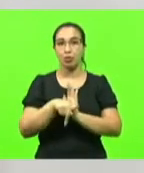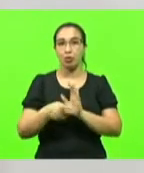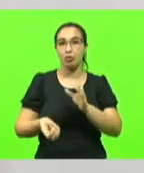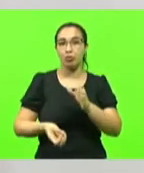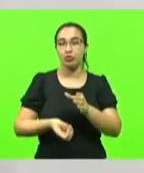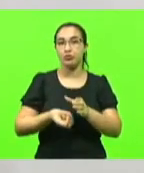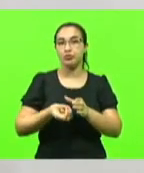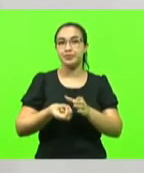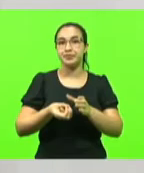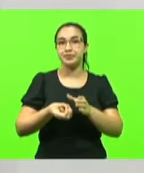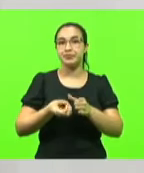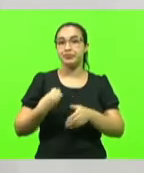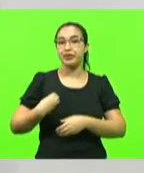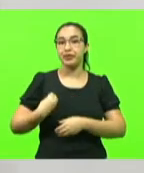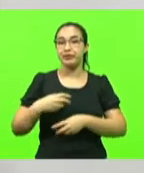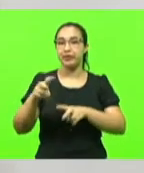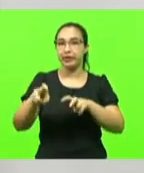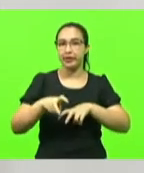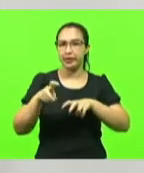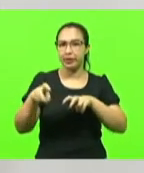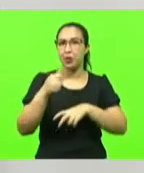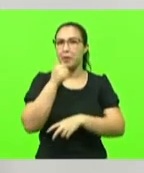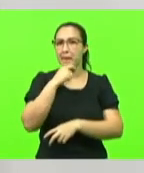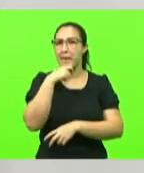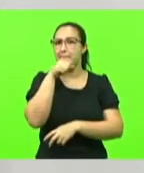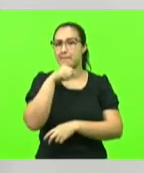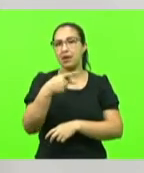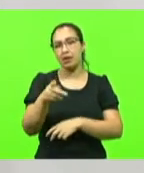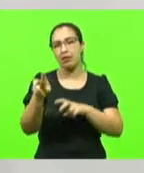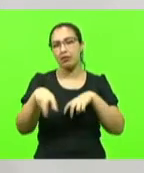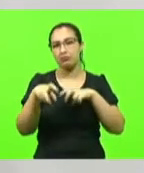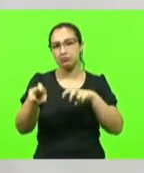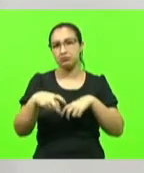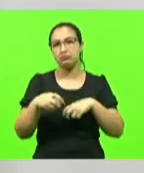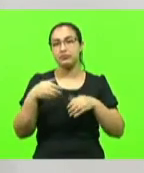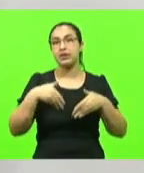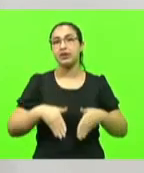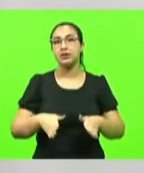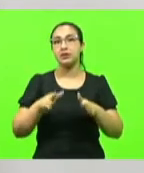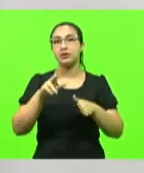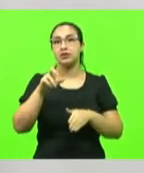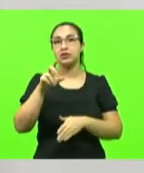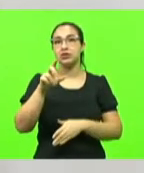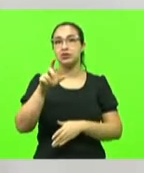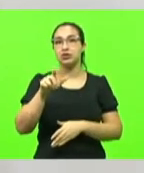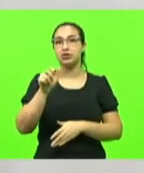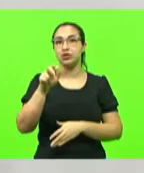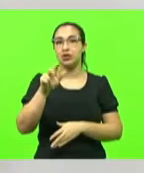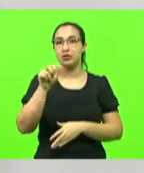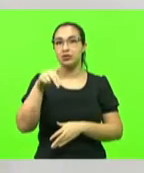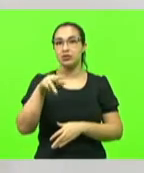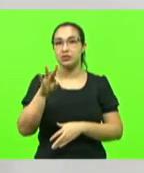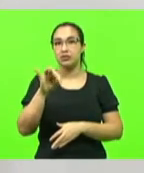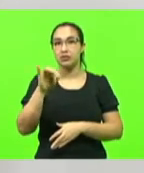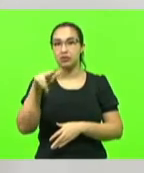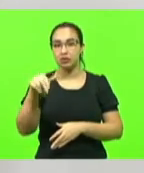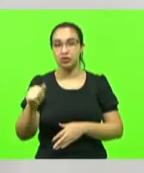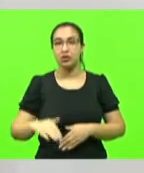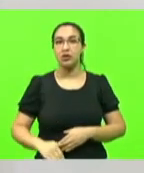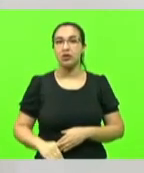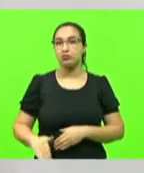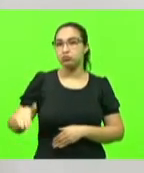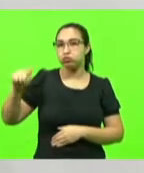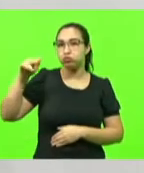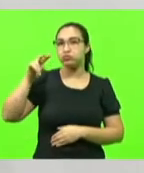e sempre atuei na minha região. Nasci em Chavantina, no oeste do estado de Santa Catarina e cresci no município de Xancherê.